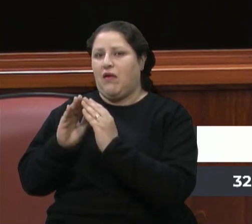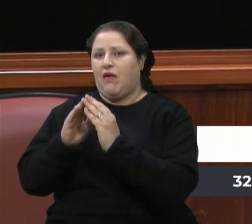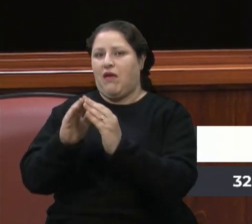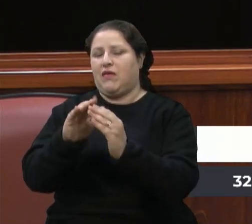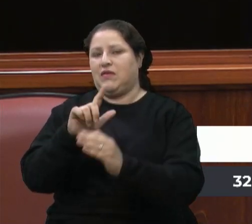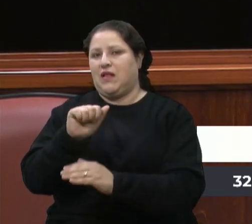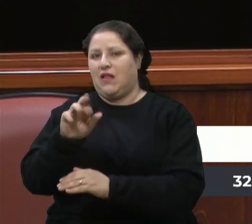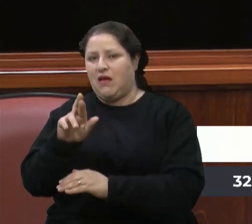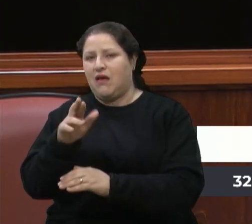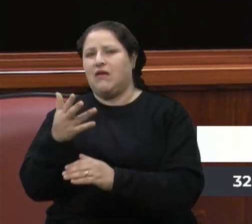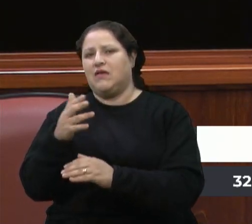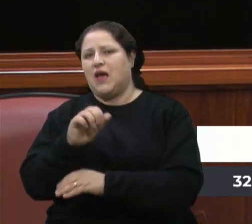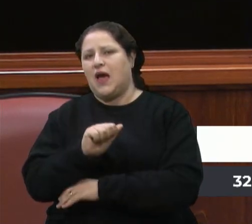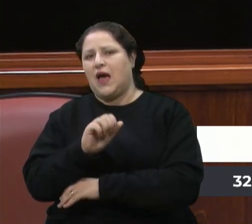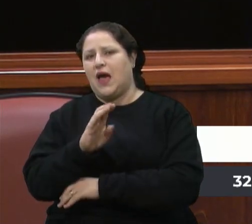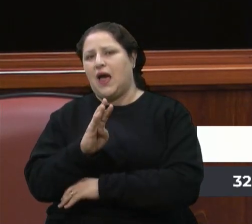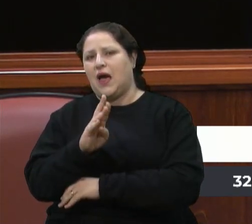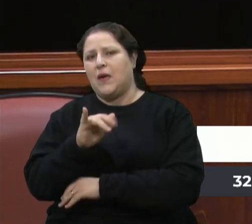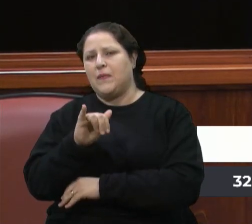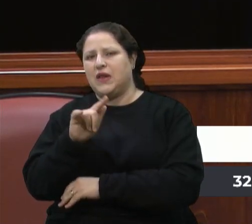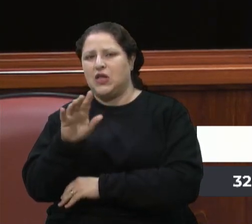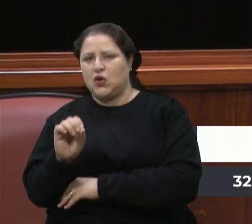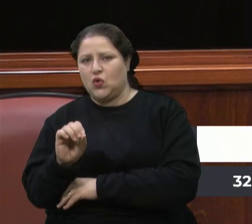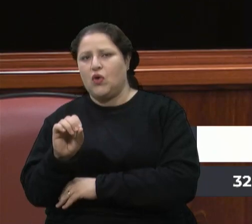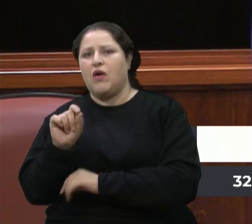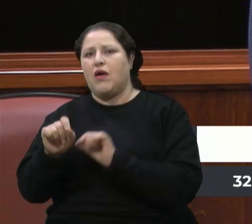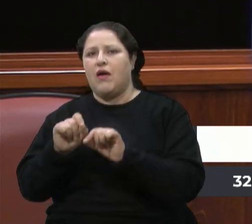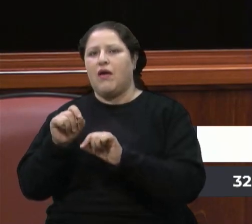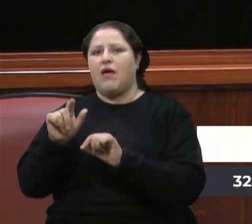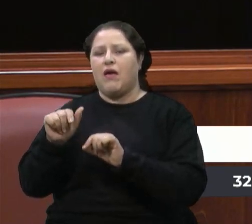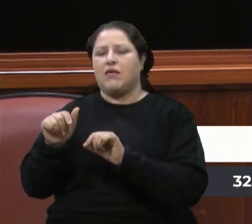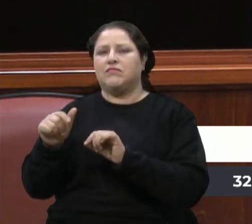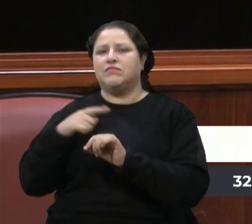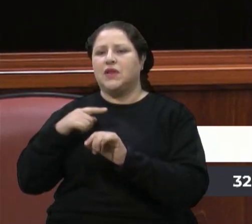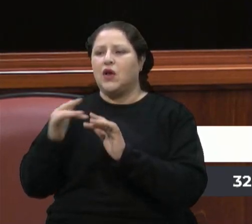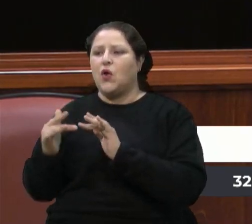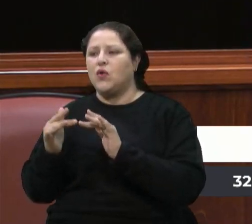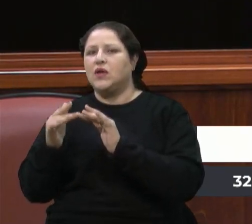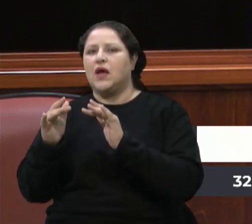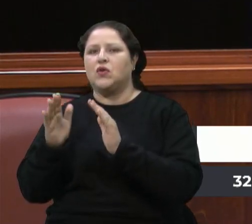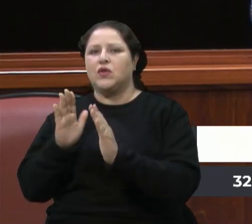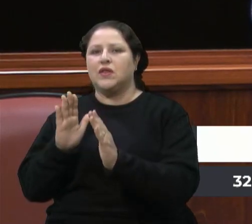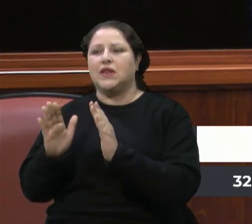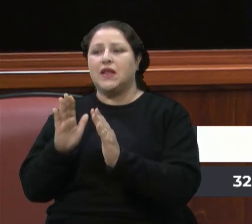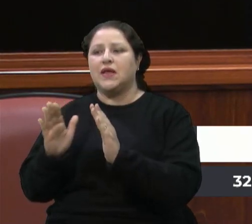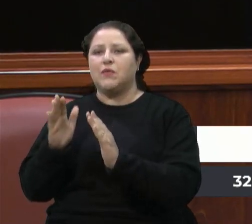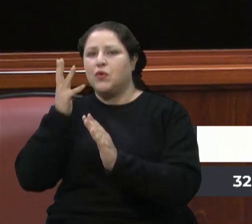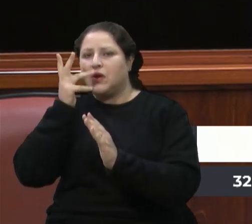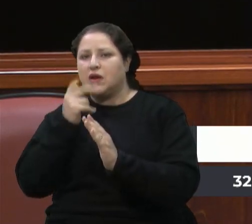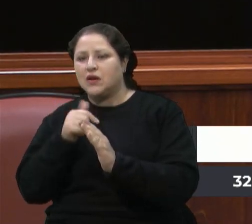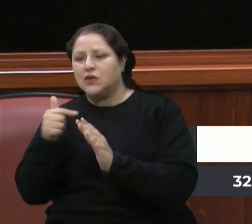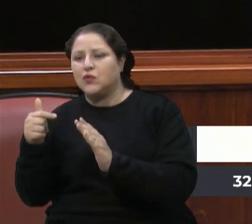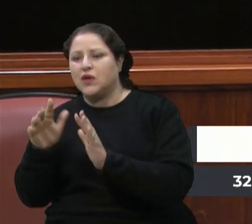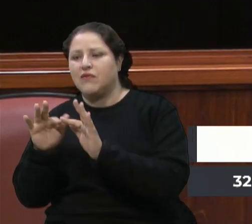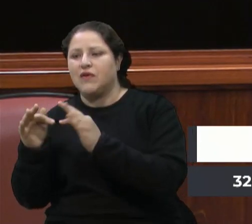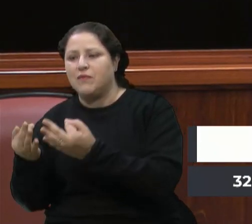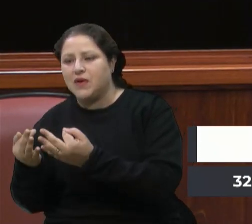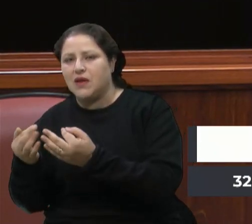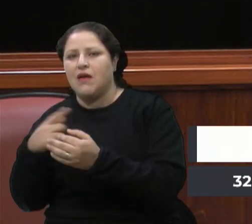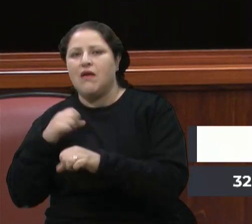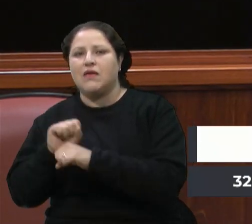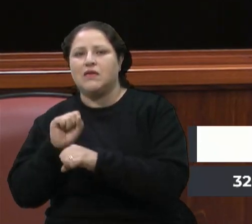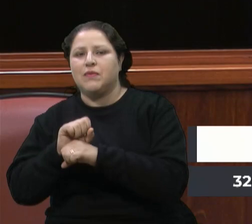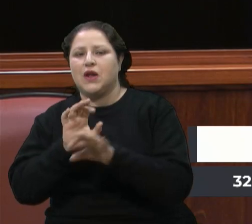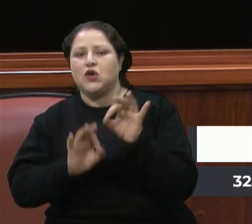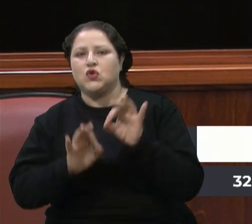atuam nas casas-lares, que é nesse interstício dessas crianças que não estão nas suas famílias e que estão aguardando uma decisão